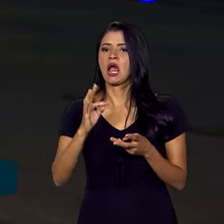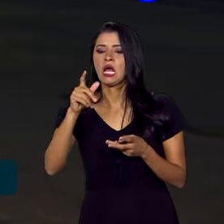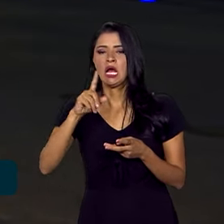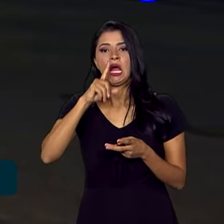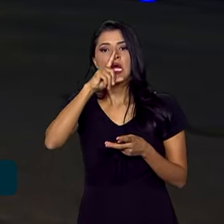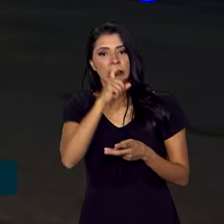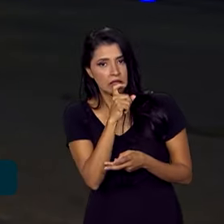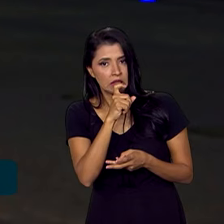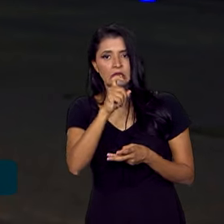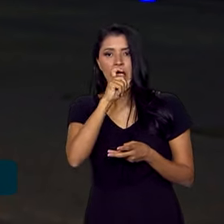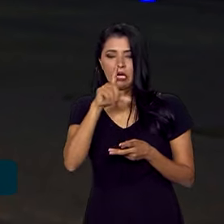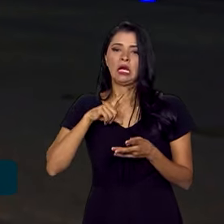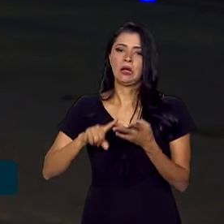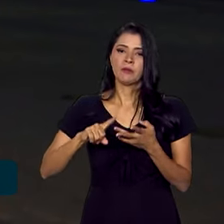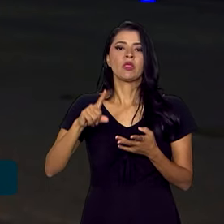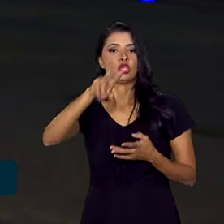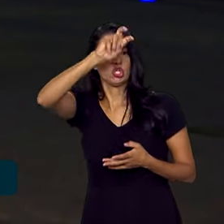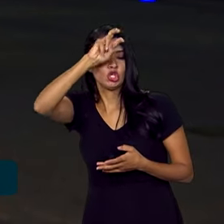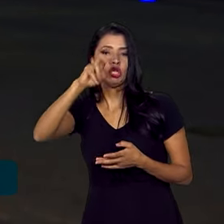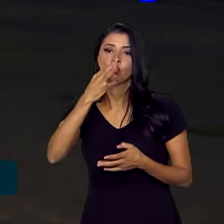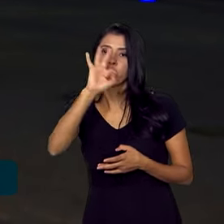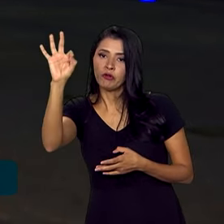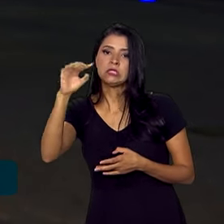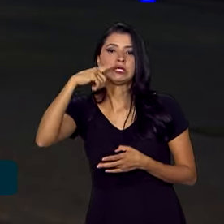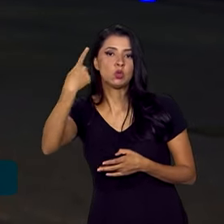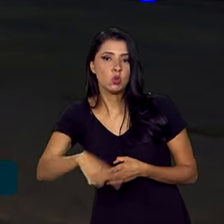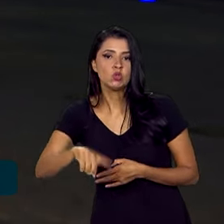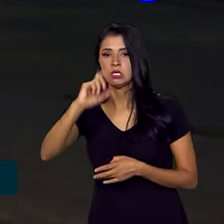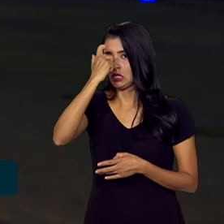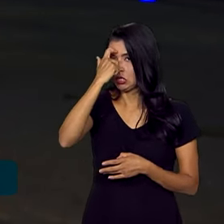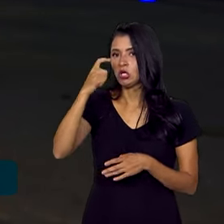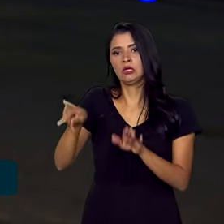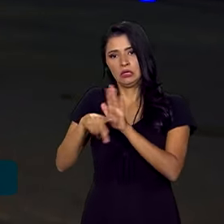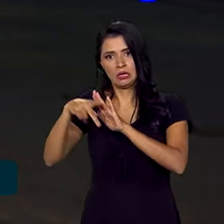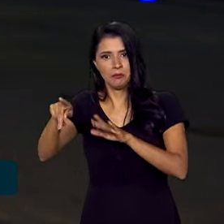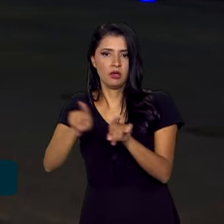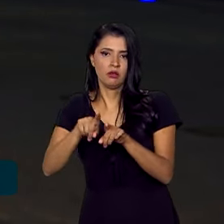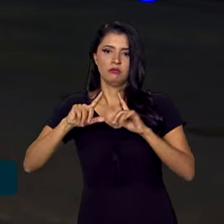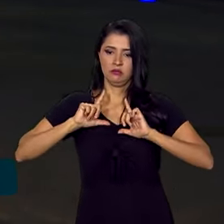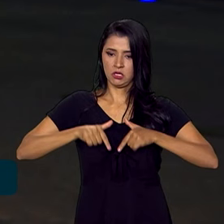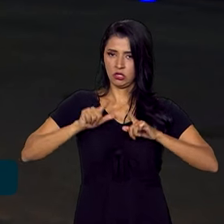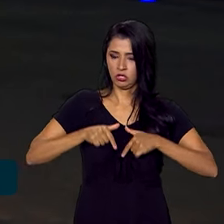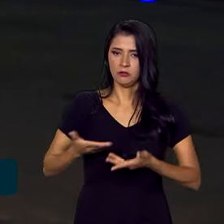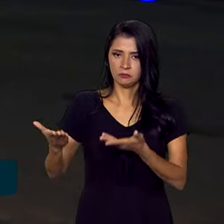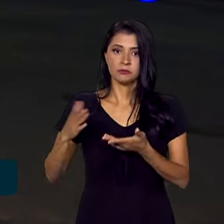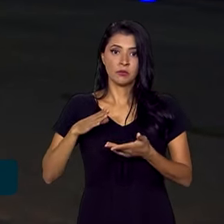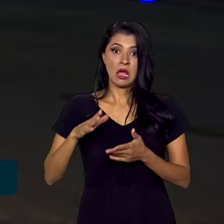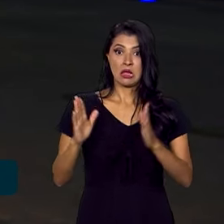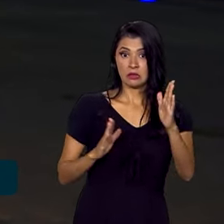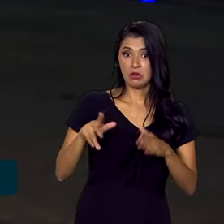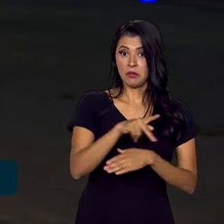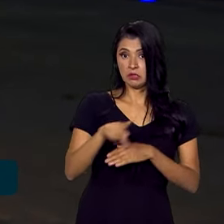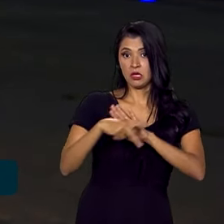Egito, França, Rússia e Índia, além da autoridade palestina. Na presidência temporária do Conselho